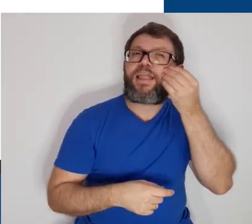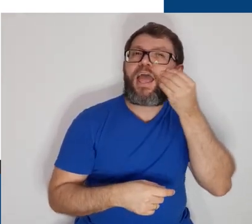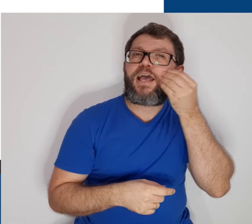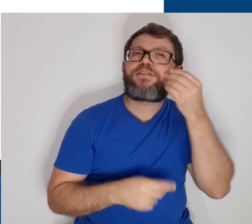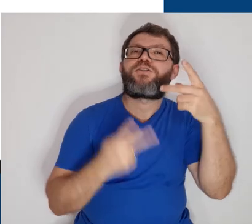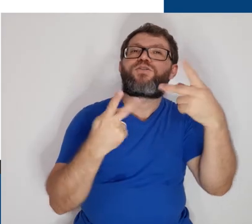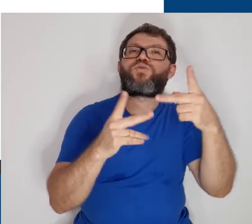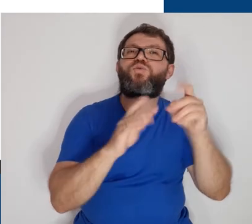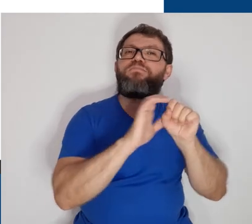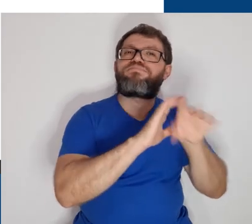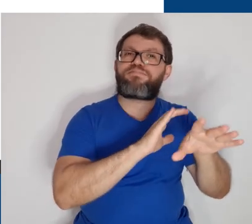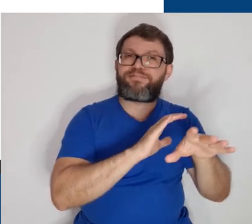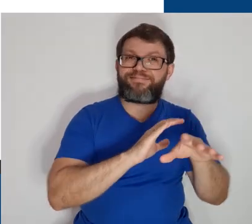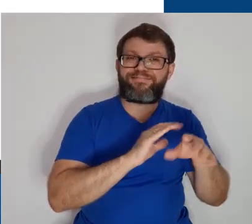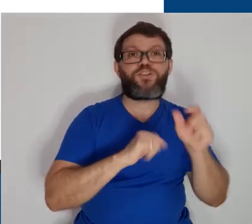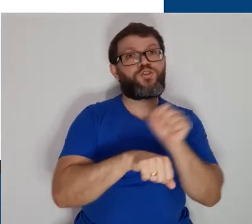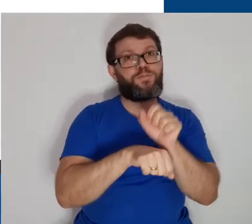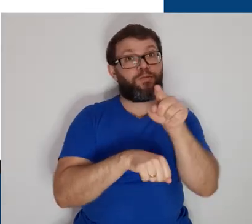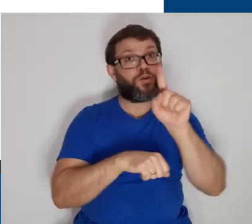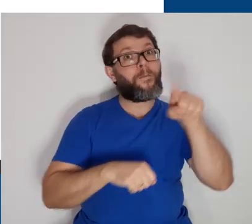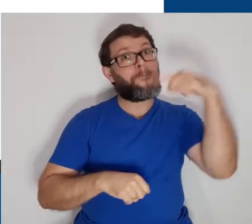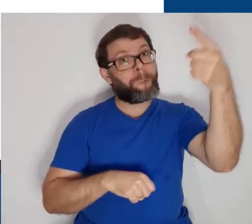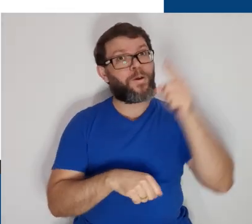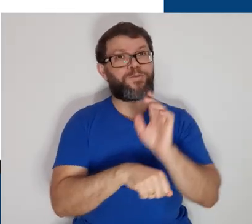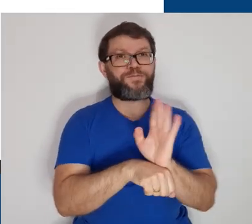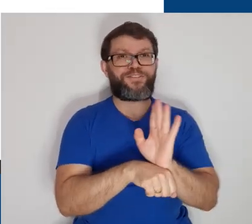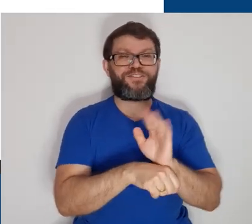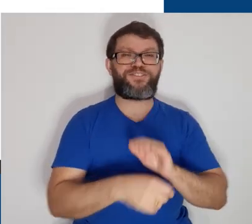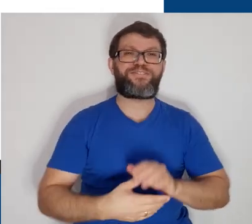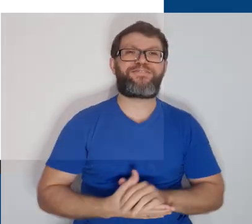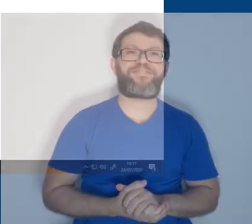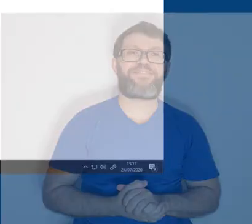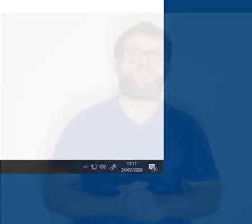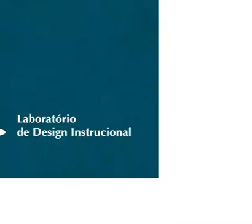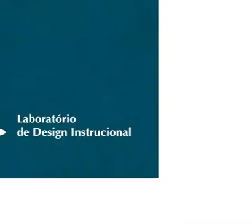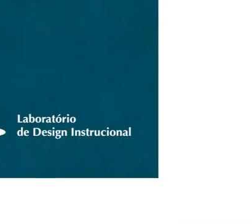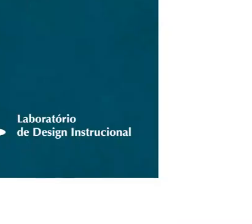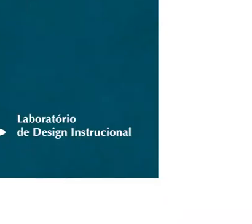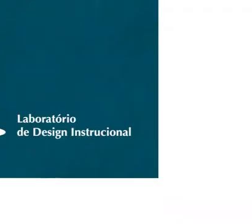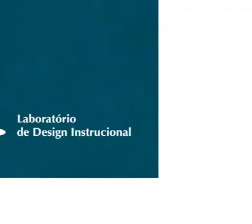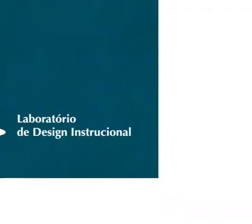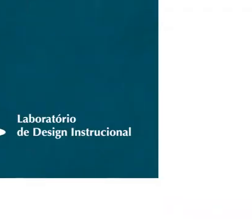fazer um teste com as suas postagens? Espero você no próximo vídeo!